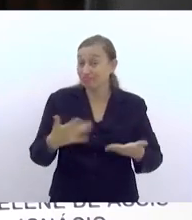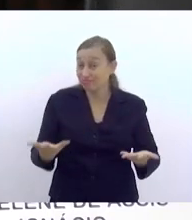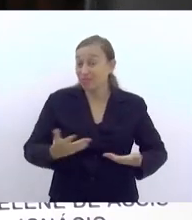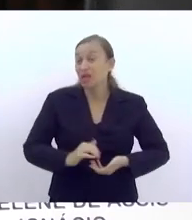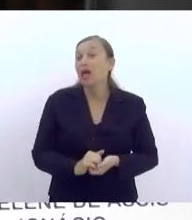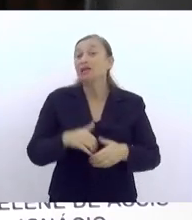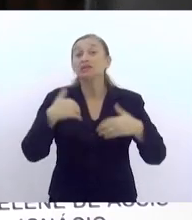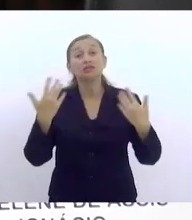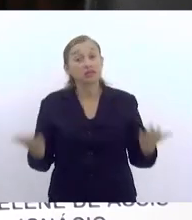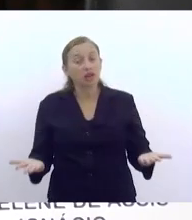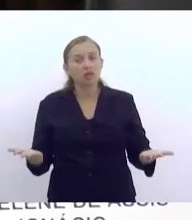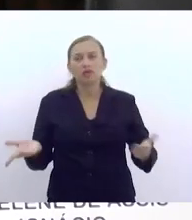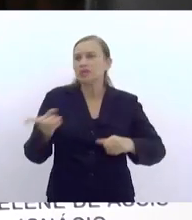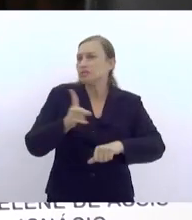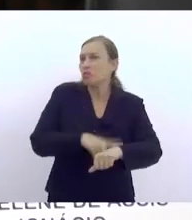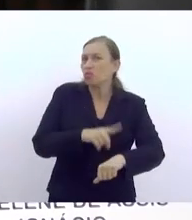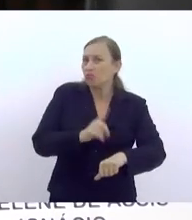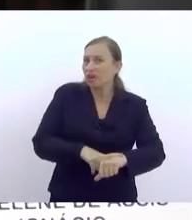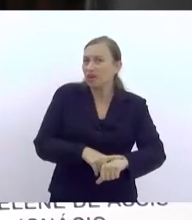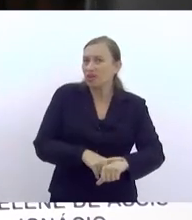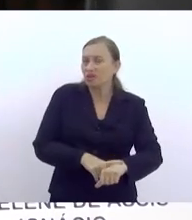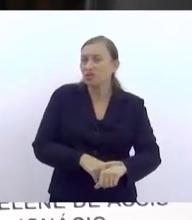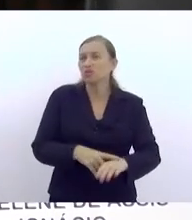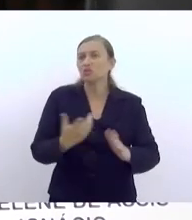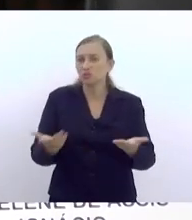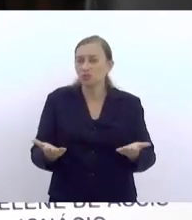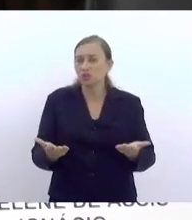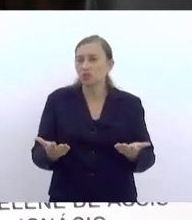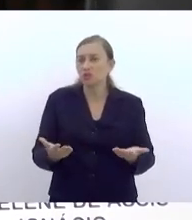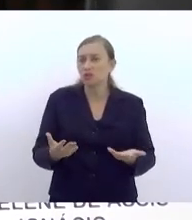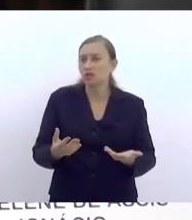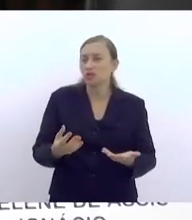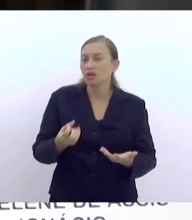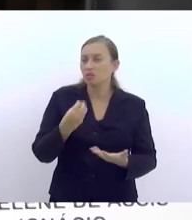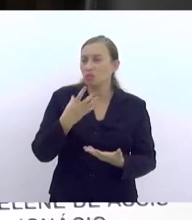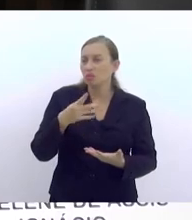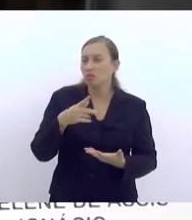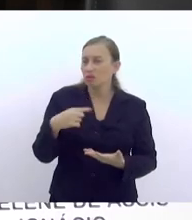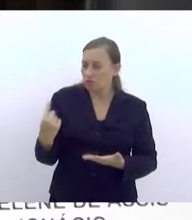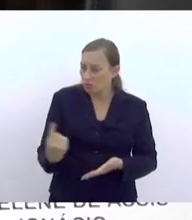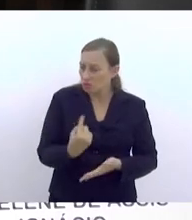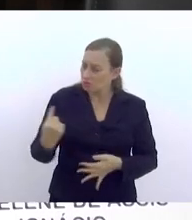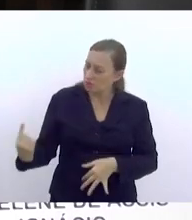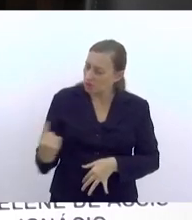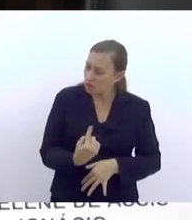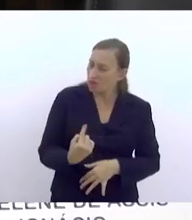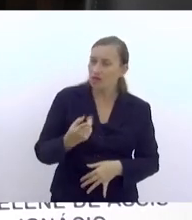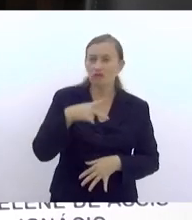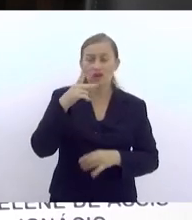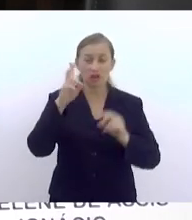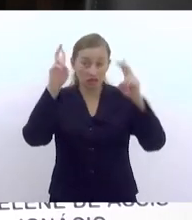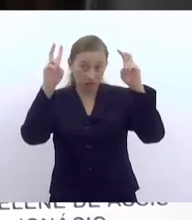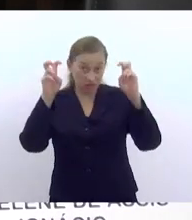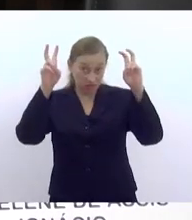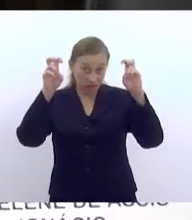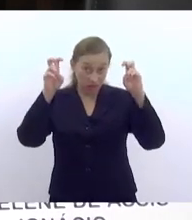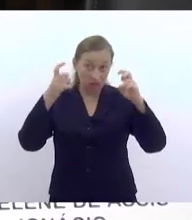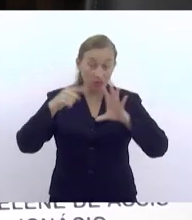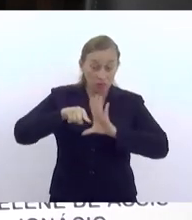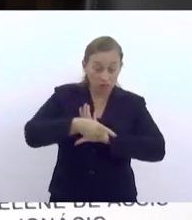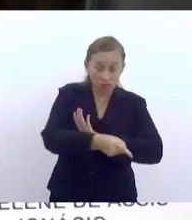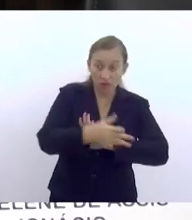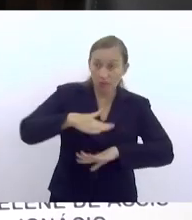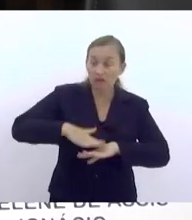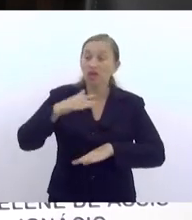Então, esse momento é um momento bastante propício para nós trazermos essa temática e aprofundar.